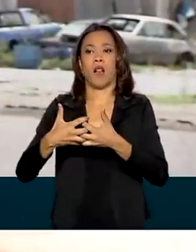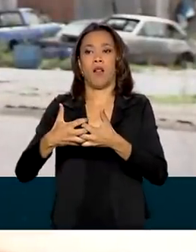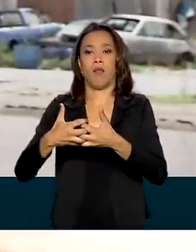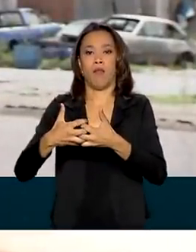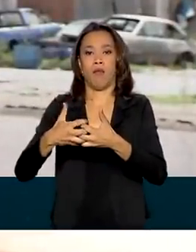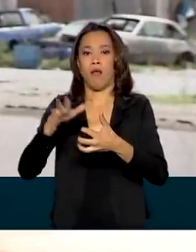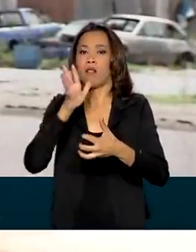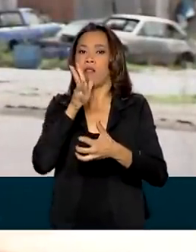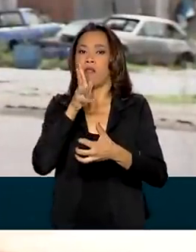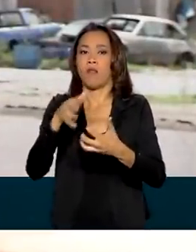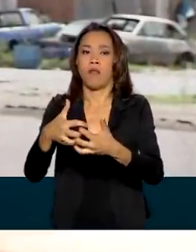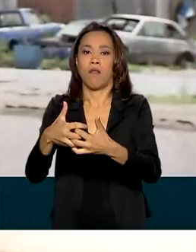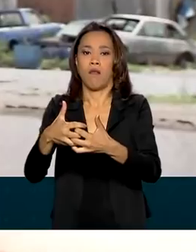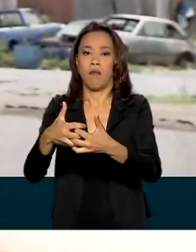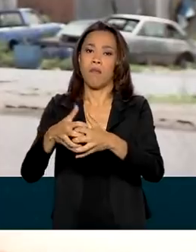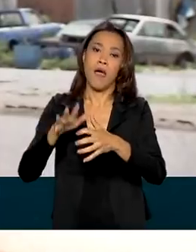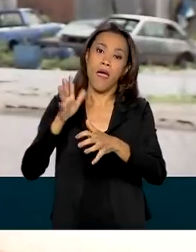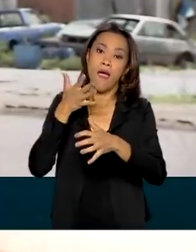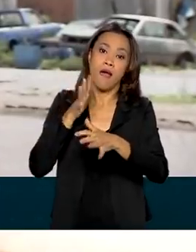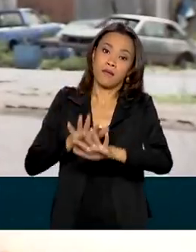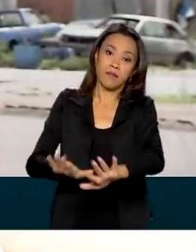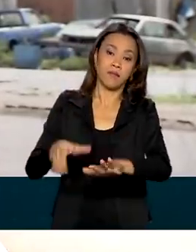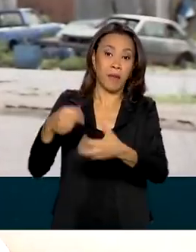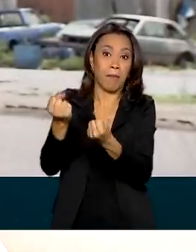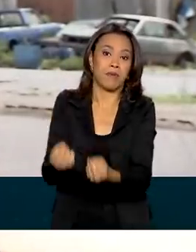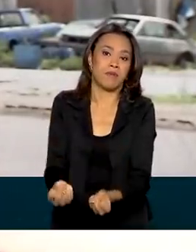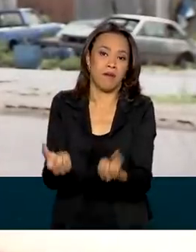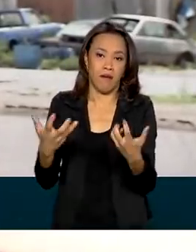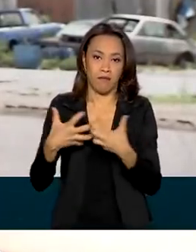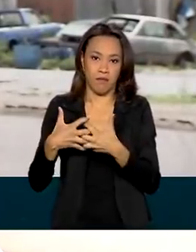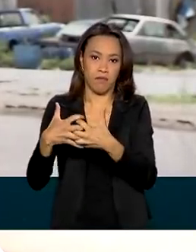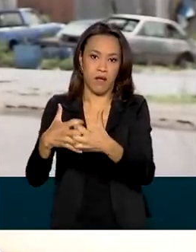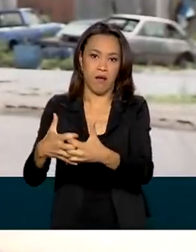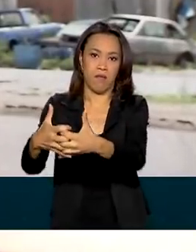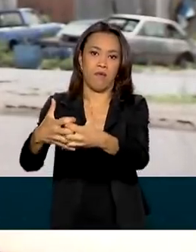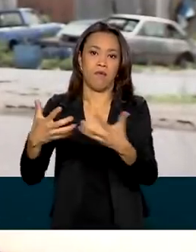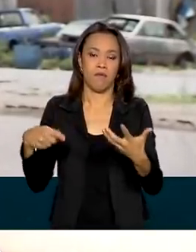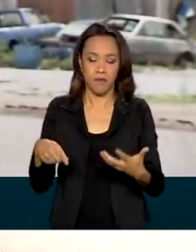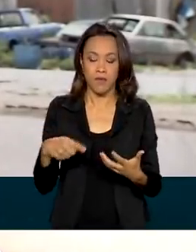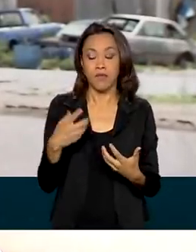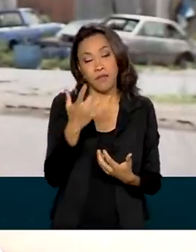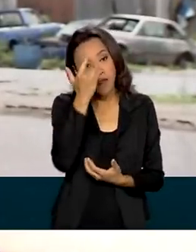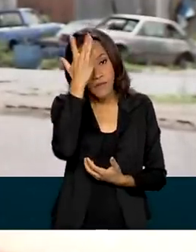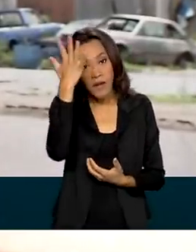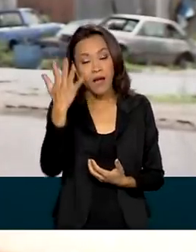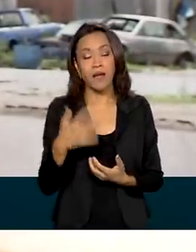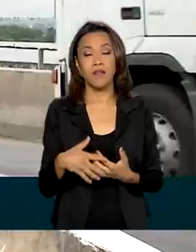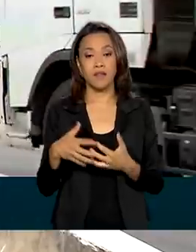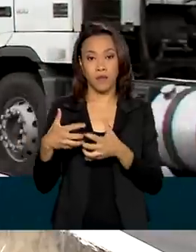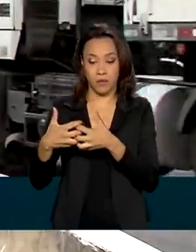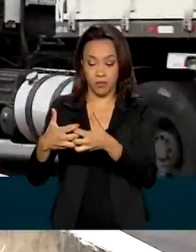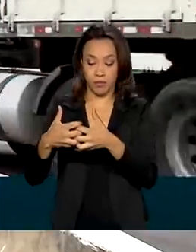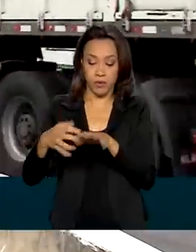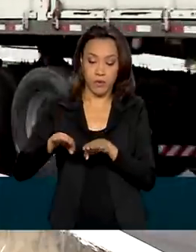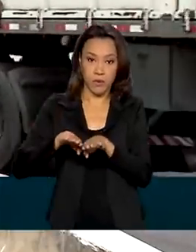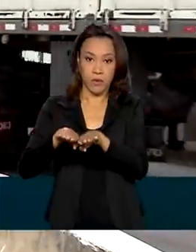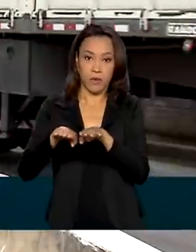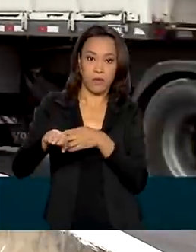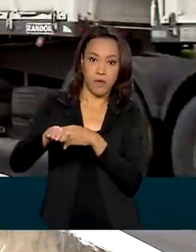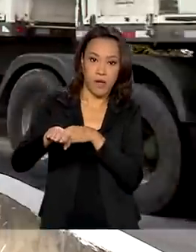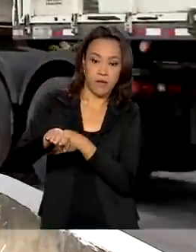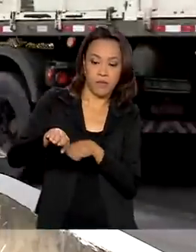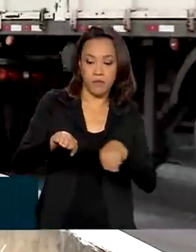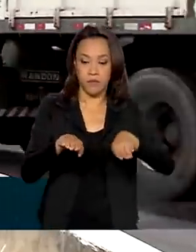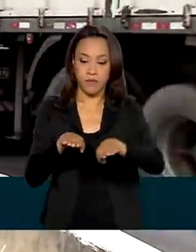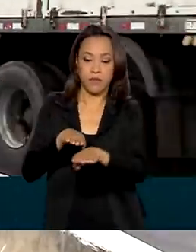é porque ele é lento mesmo, é pesado. E aí vai facilitar, né, ponto de ultrapassagem. A gente que mora aqui na